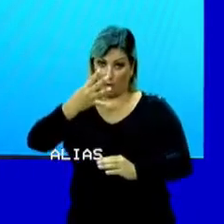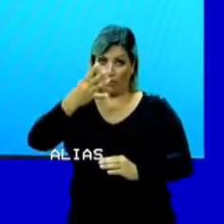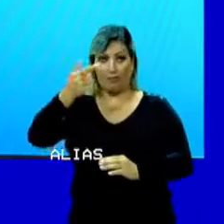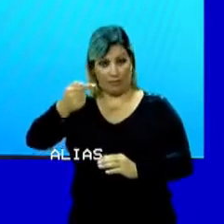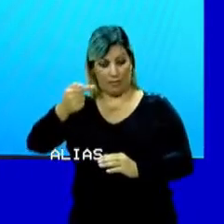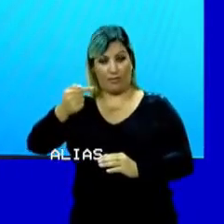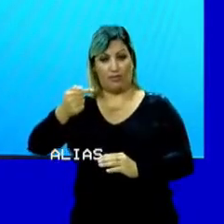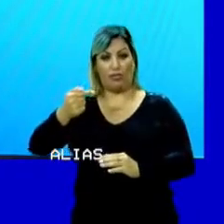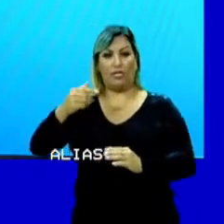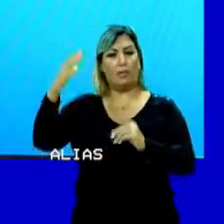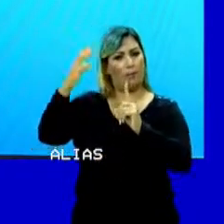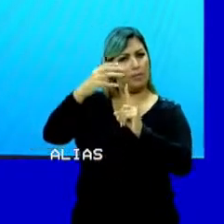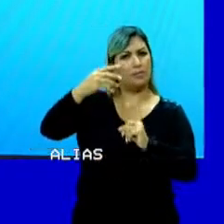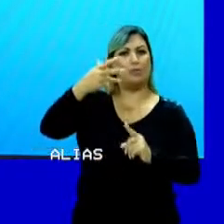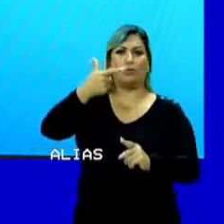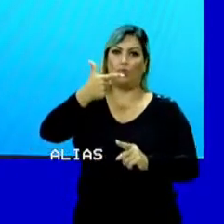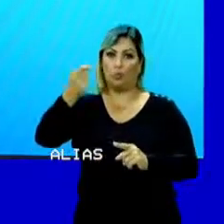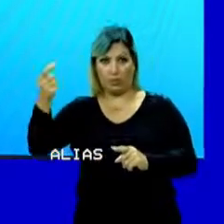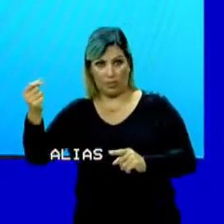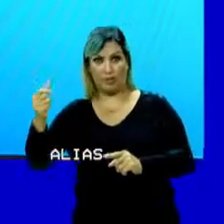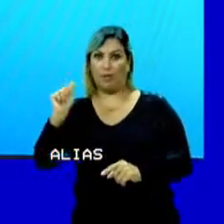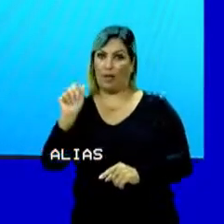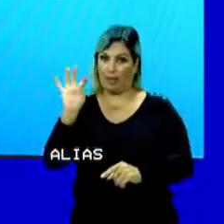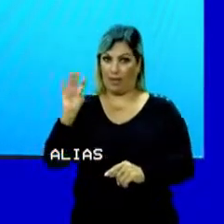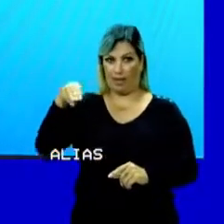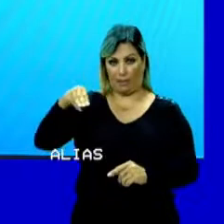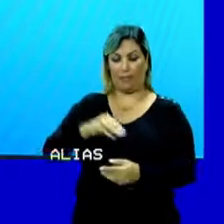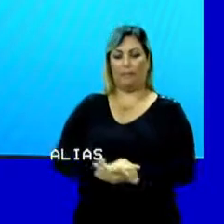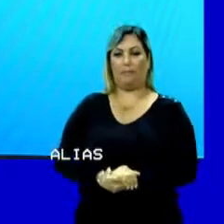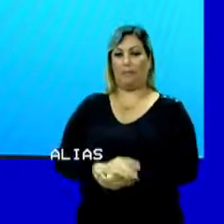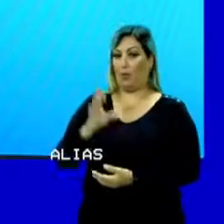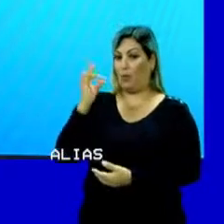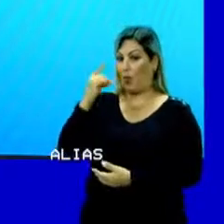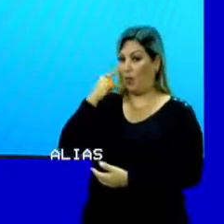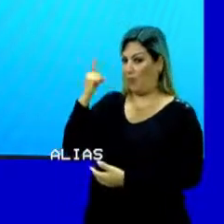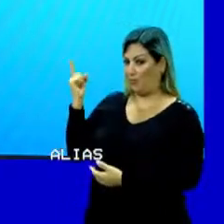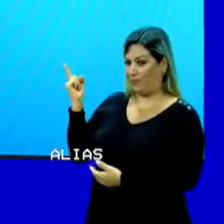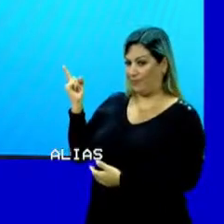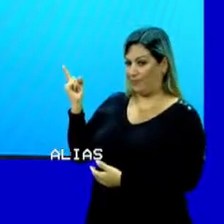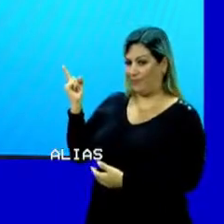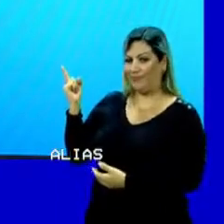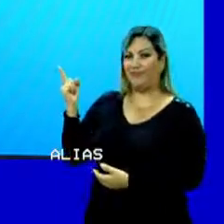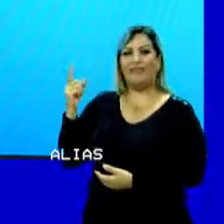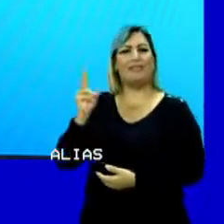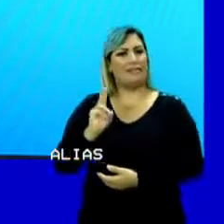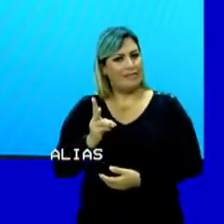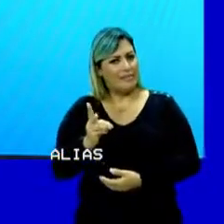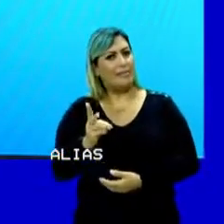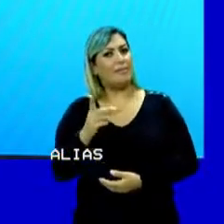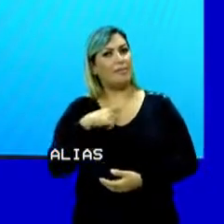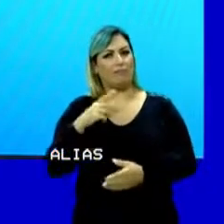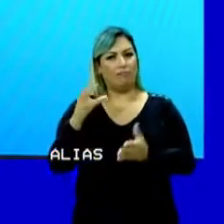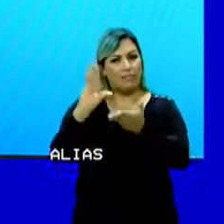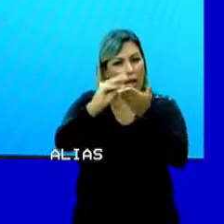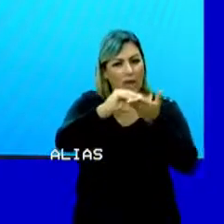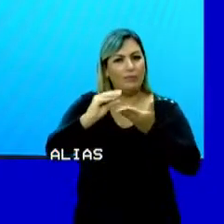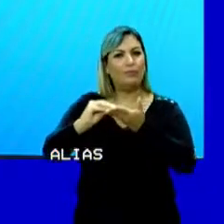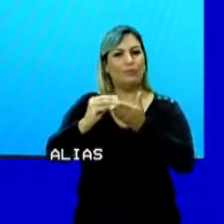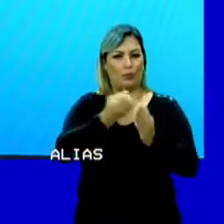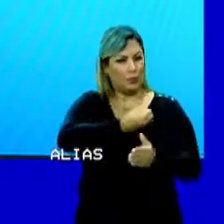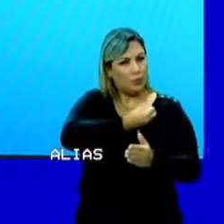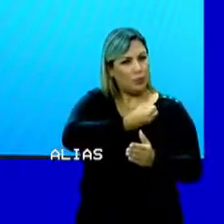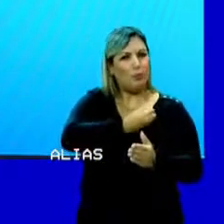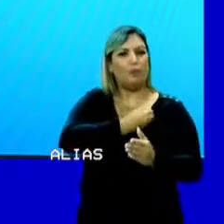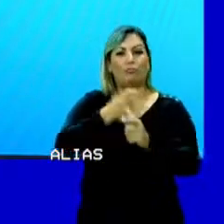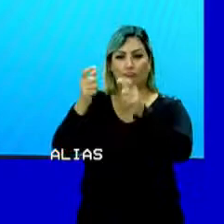200 atmosfera. Claro que aqui eu já coloquei para você a colinha. Primeiro passo. Sempre identifique os dados da questão.